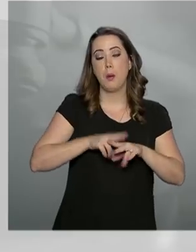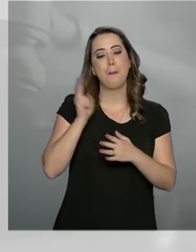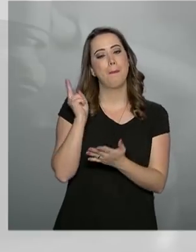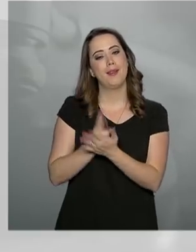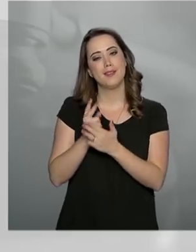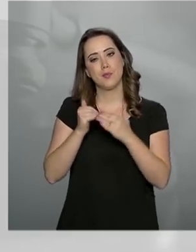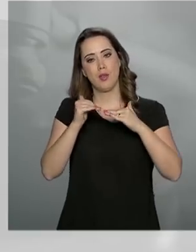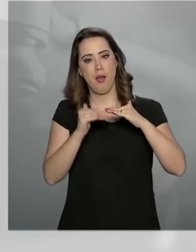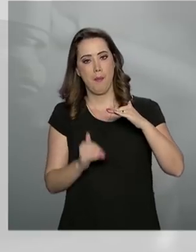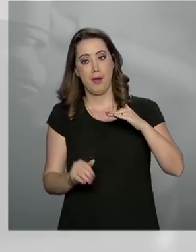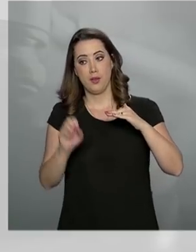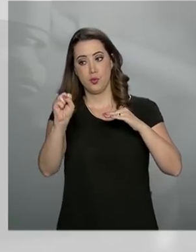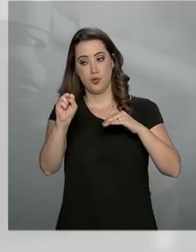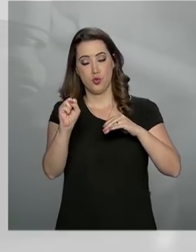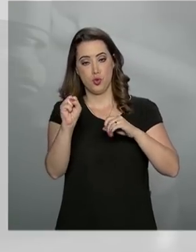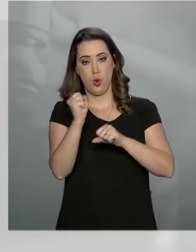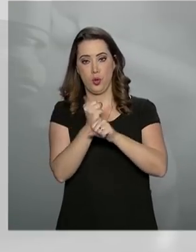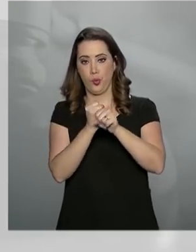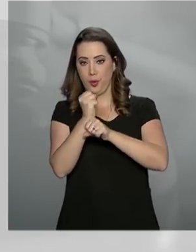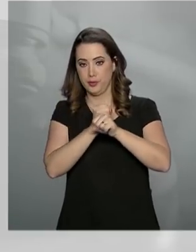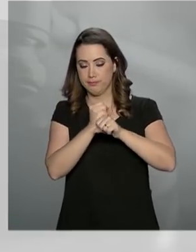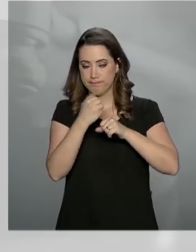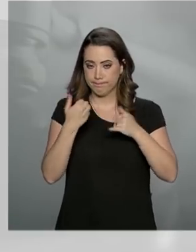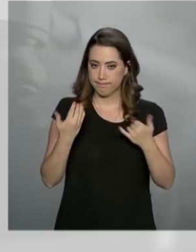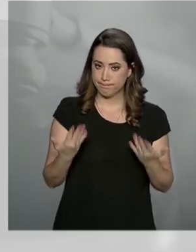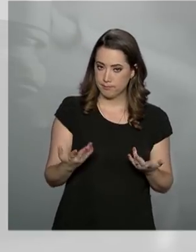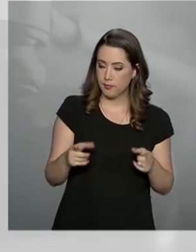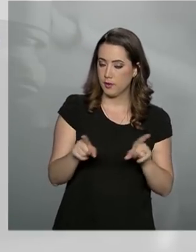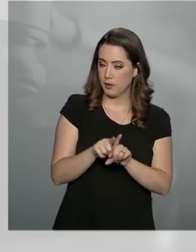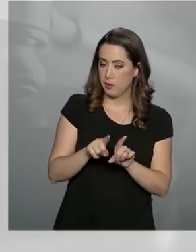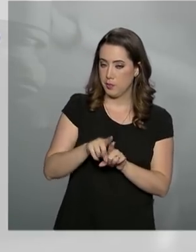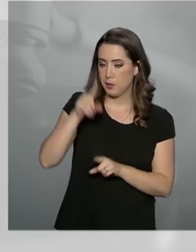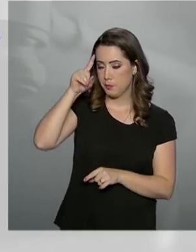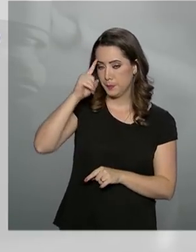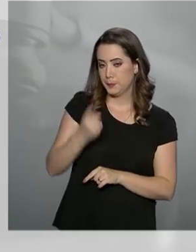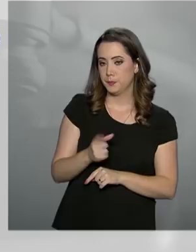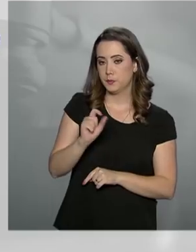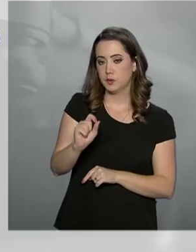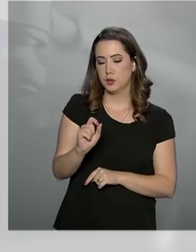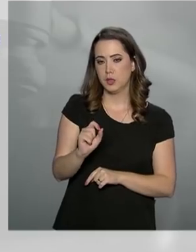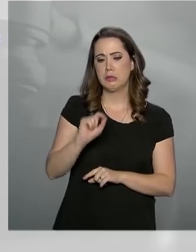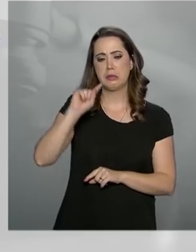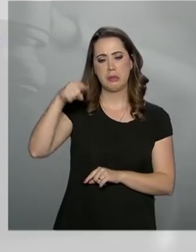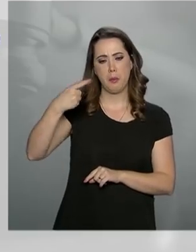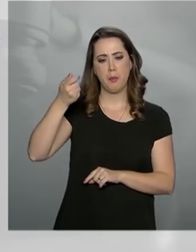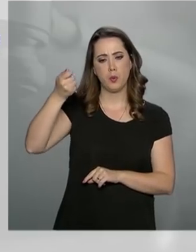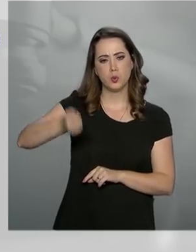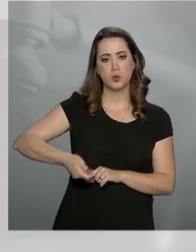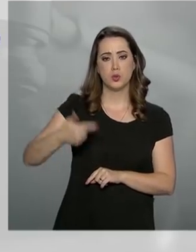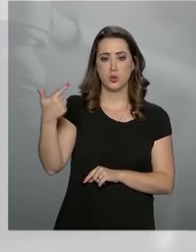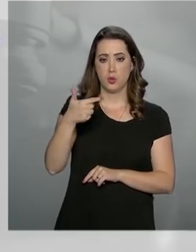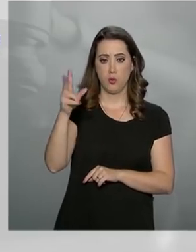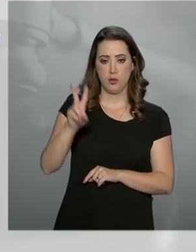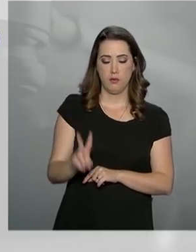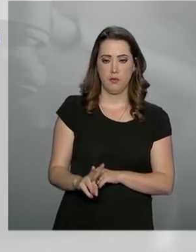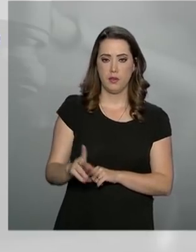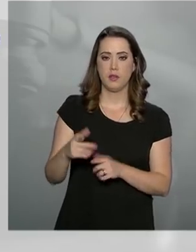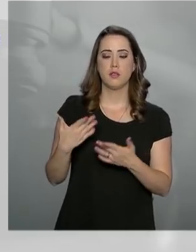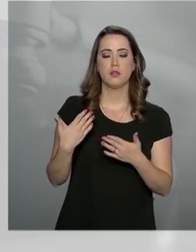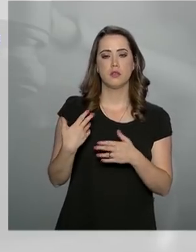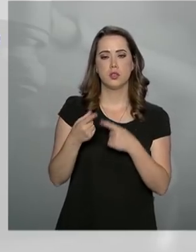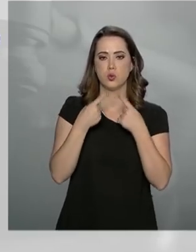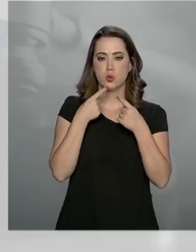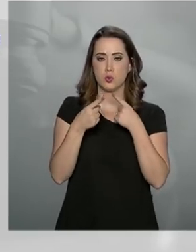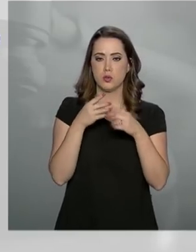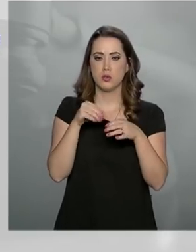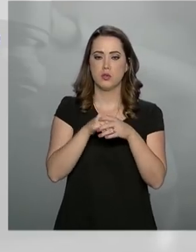for inferior a oito anos. O pacote também determina a regulamentação da prisão após condenação em segunda instância, que está em